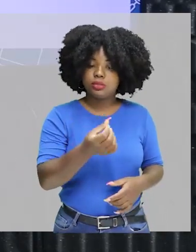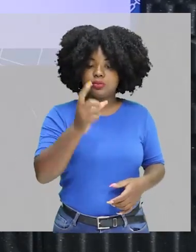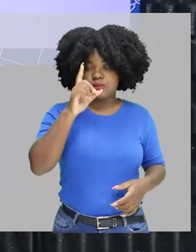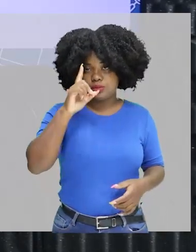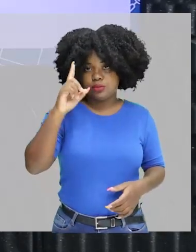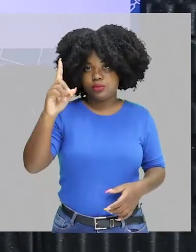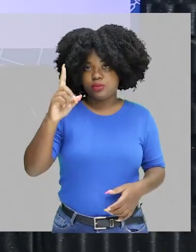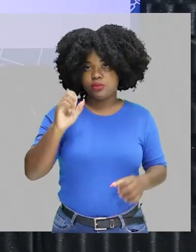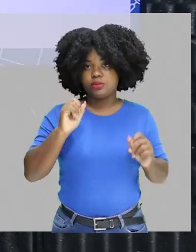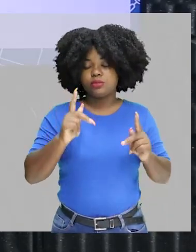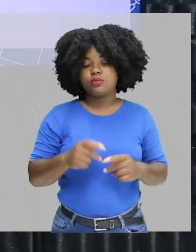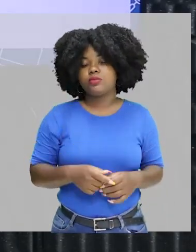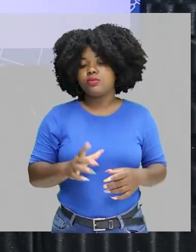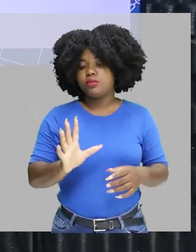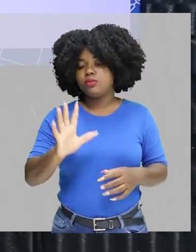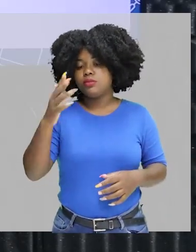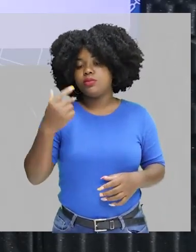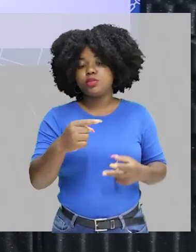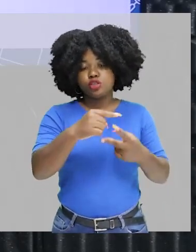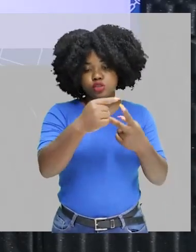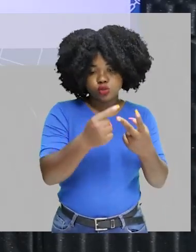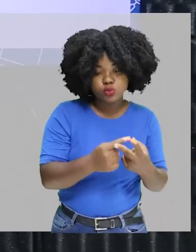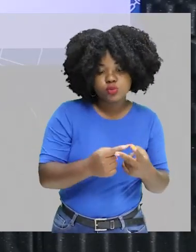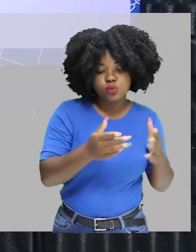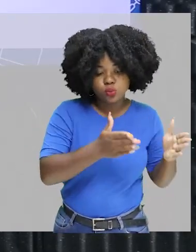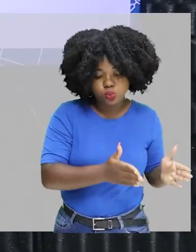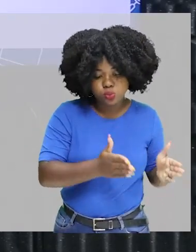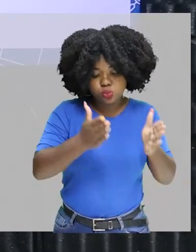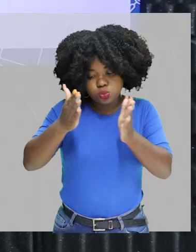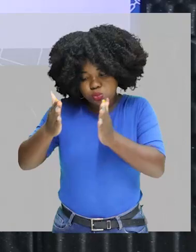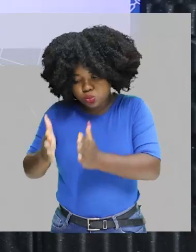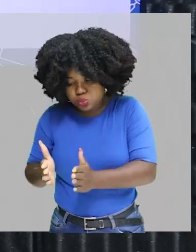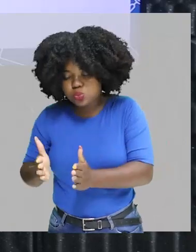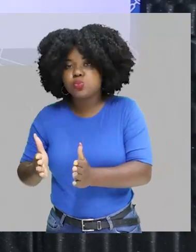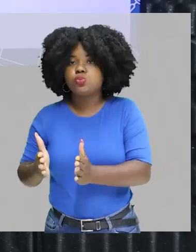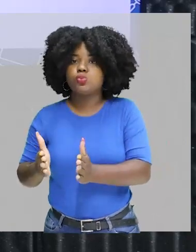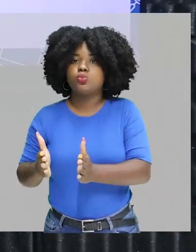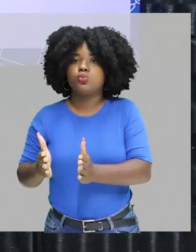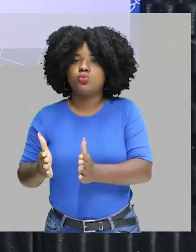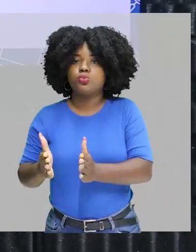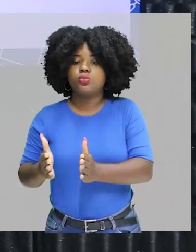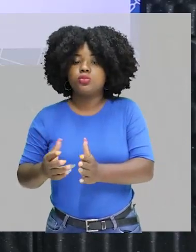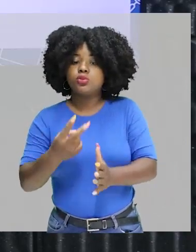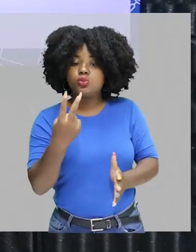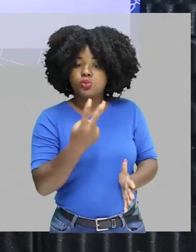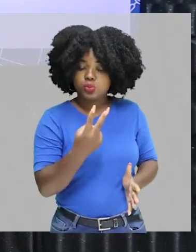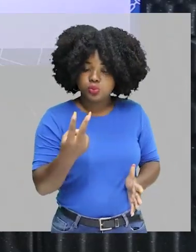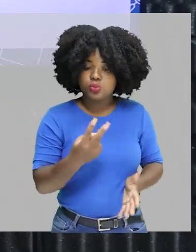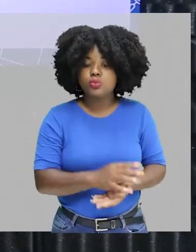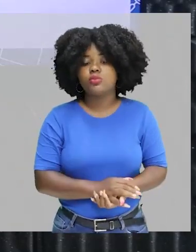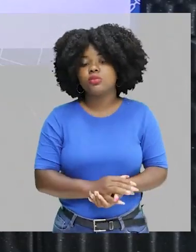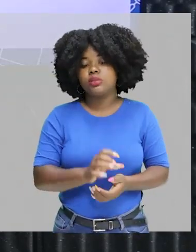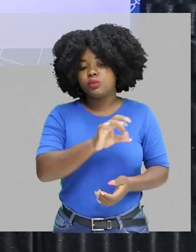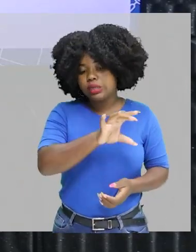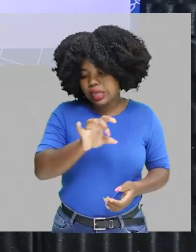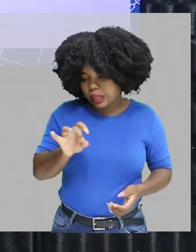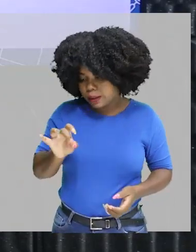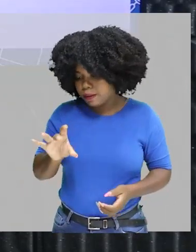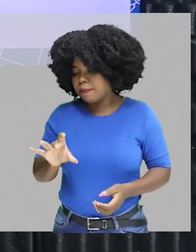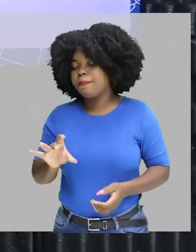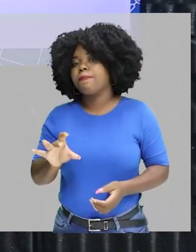aconteceram duas meias-vidas, ou dois períodos de meias-vidas, certo? Eu posso dizer que cada período